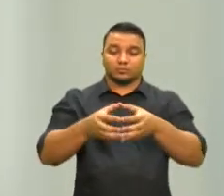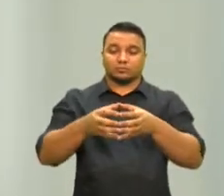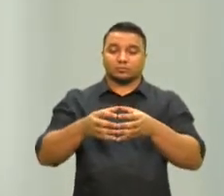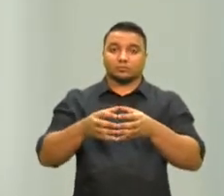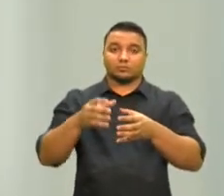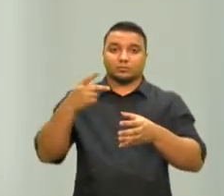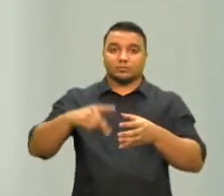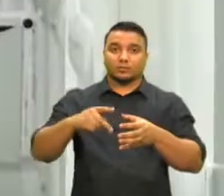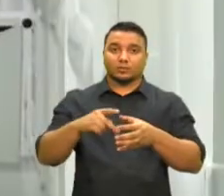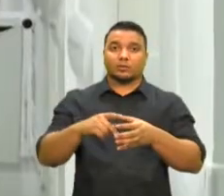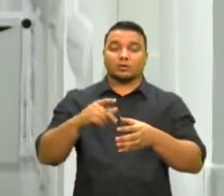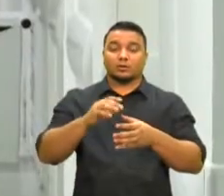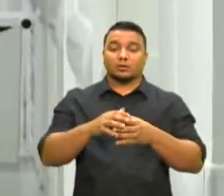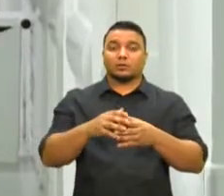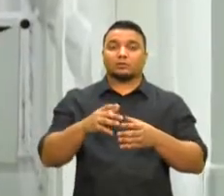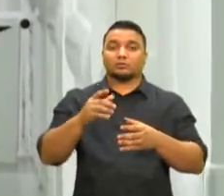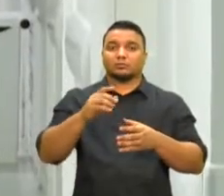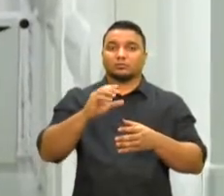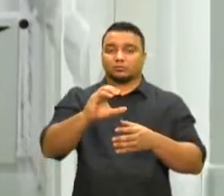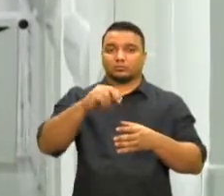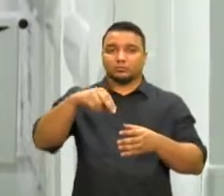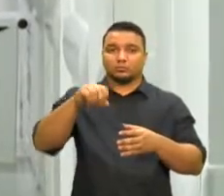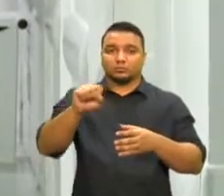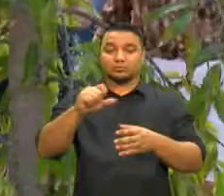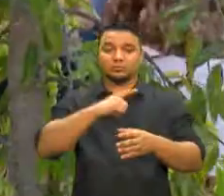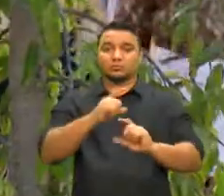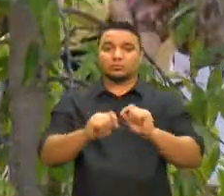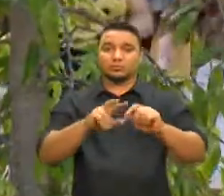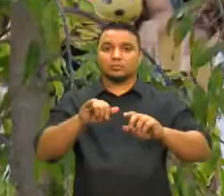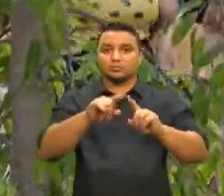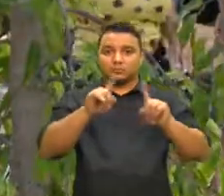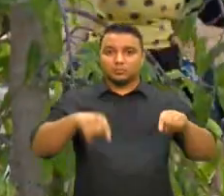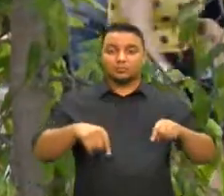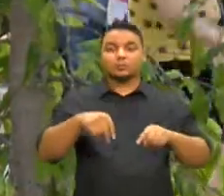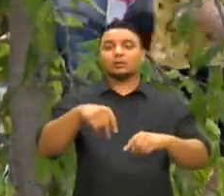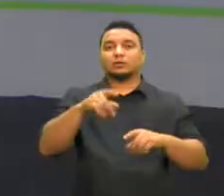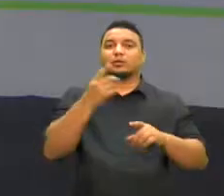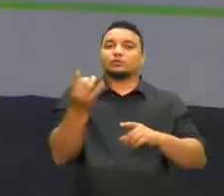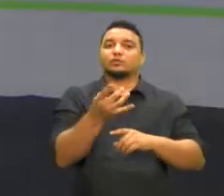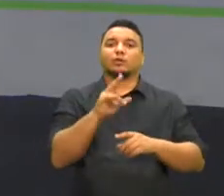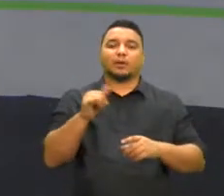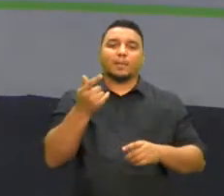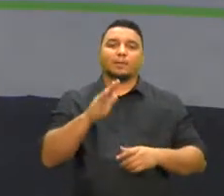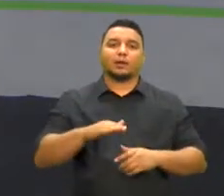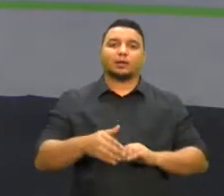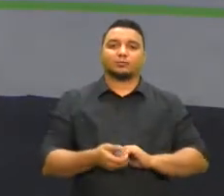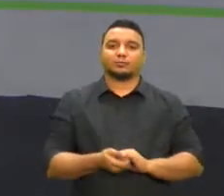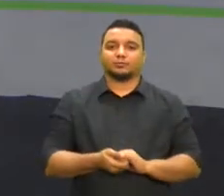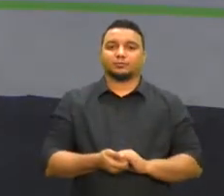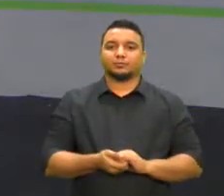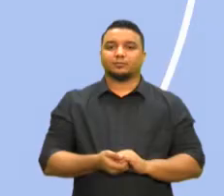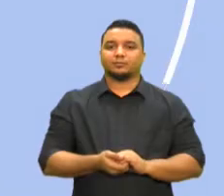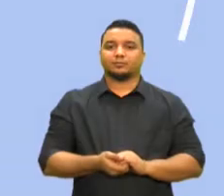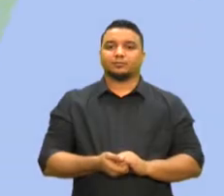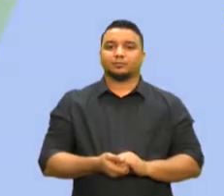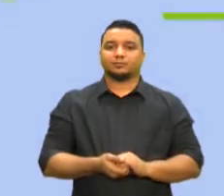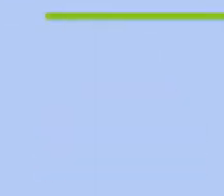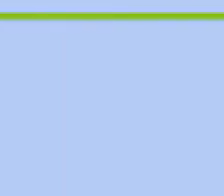Suplementar anuncia que planos individuais devem ficar mais baratos. Agora no Jornal Assembleia.